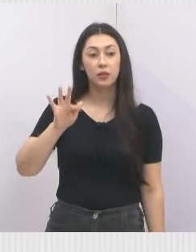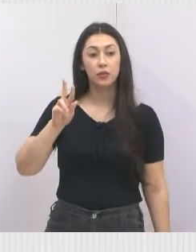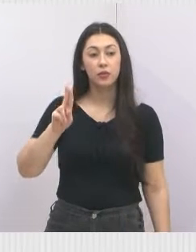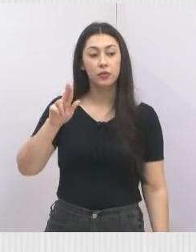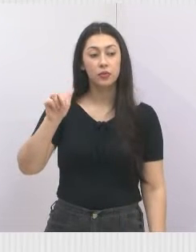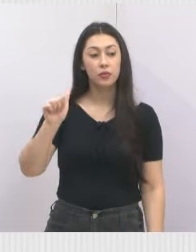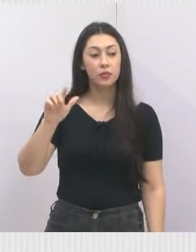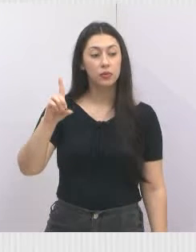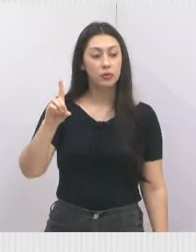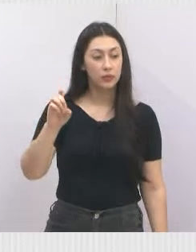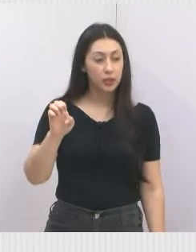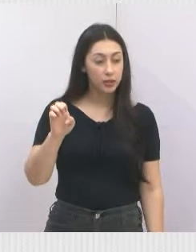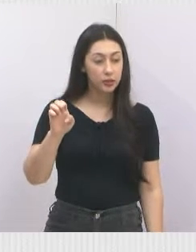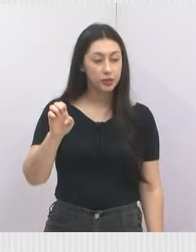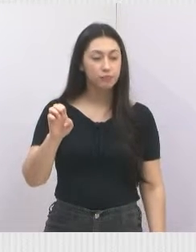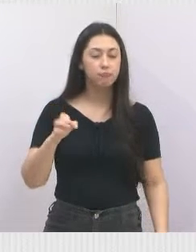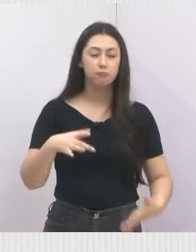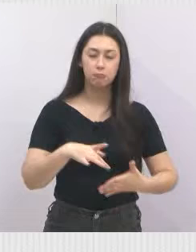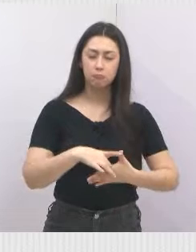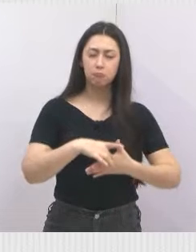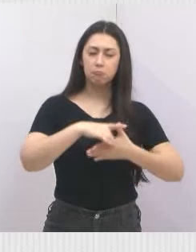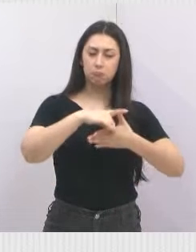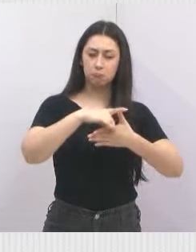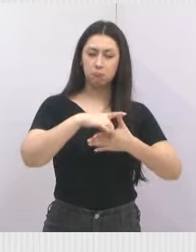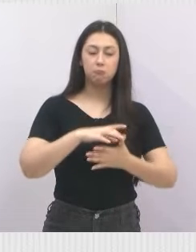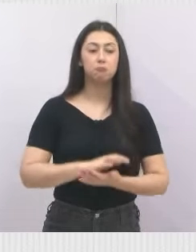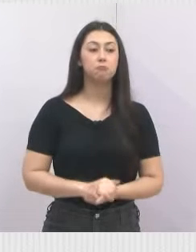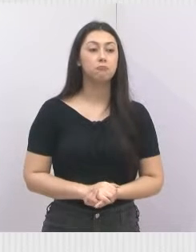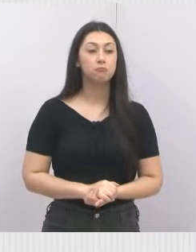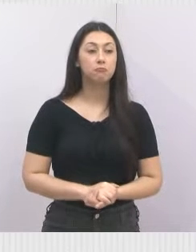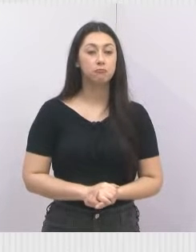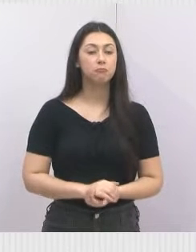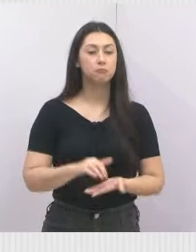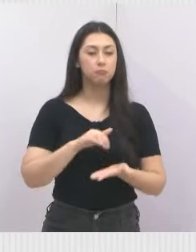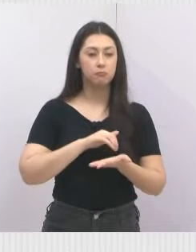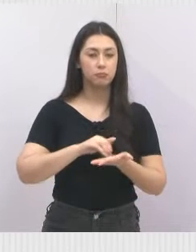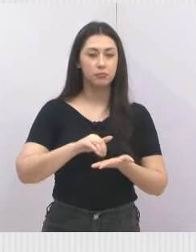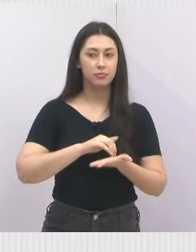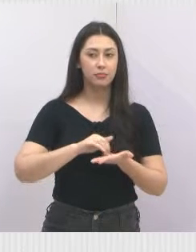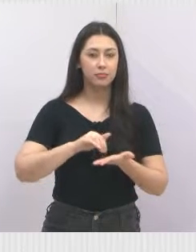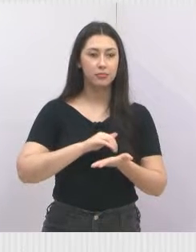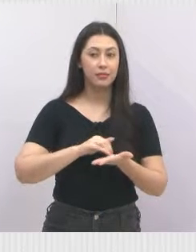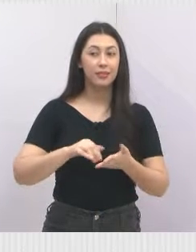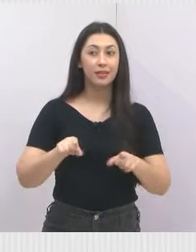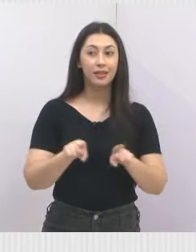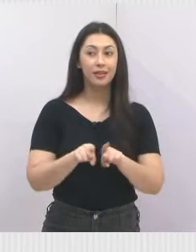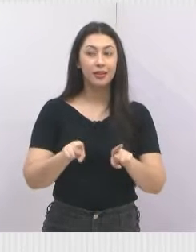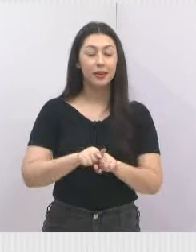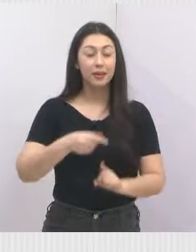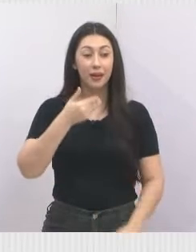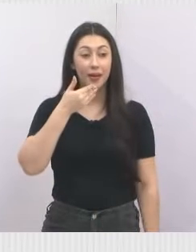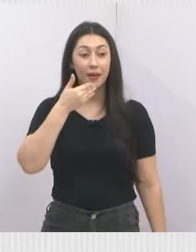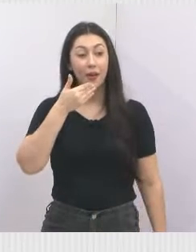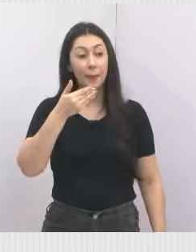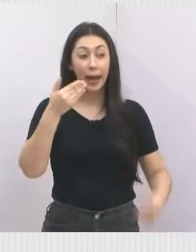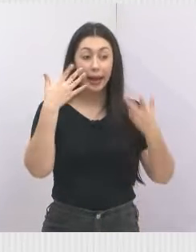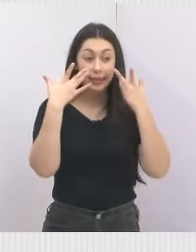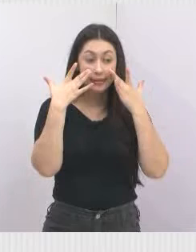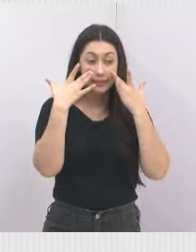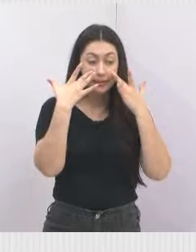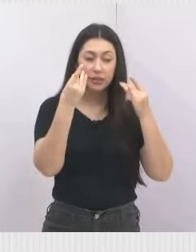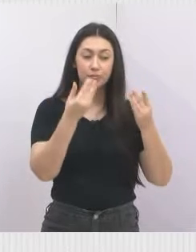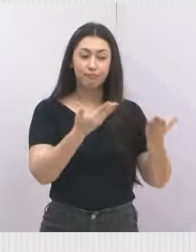que está de frente agora ali no Infra, como secretário, e pedir aí a atenção aí